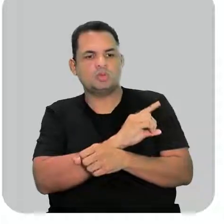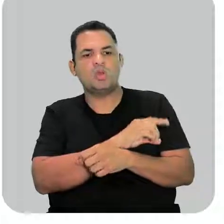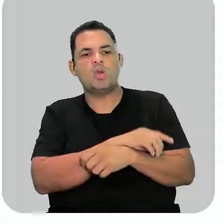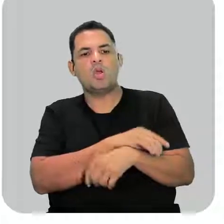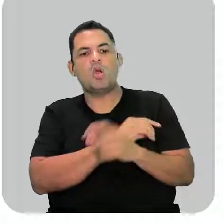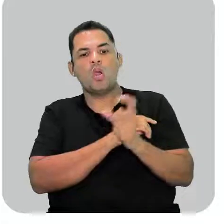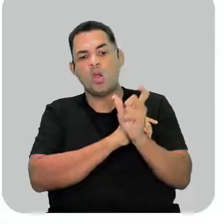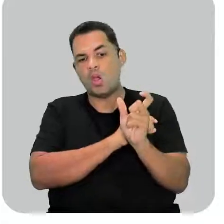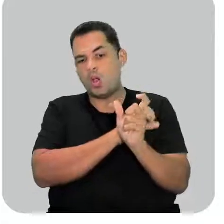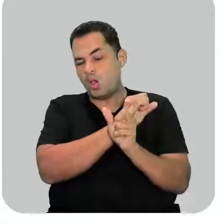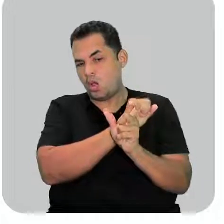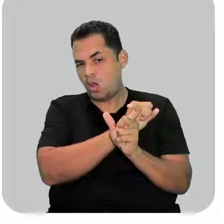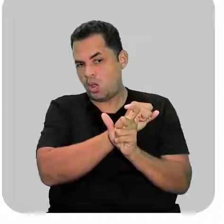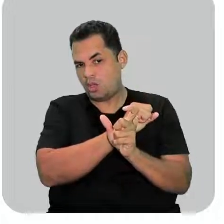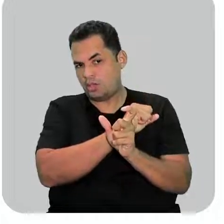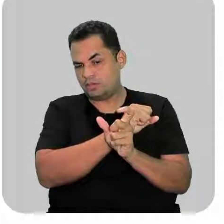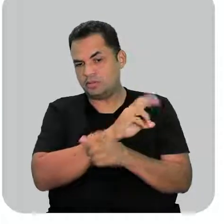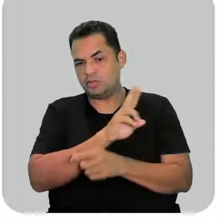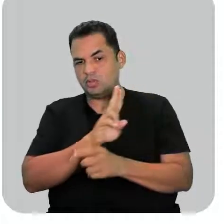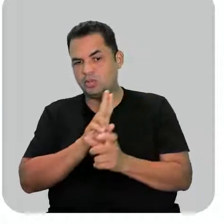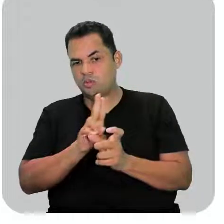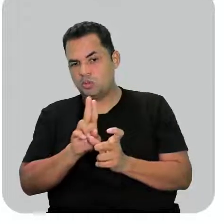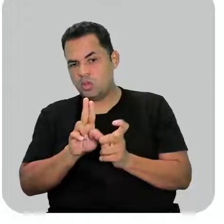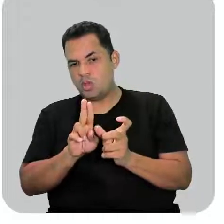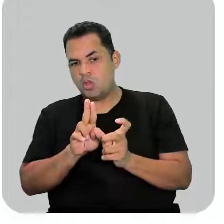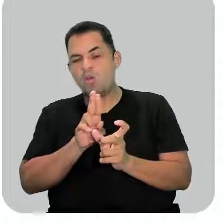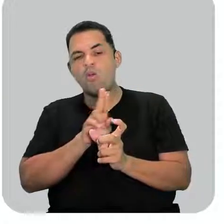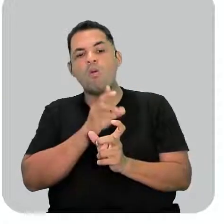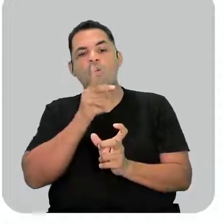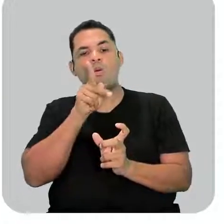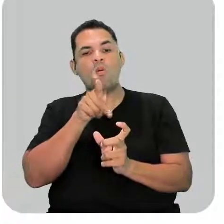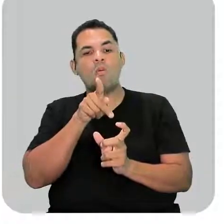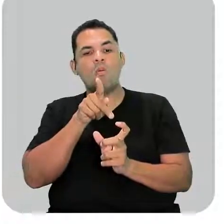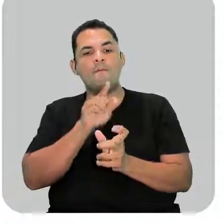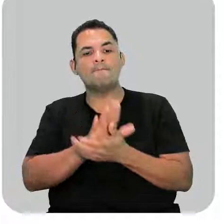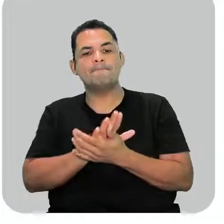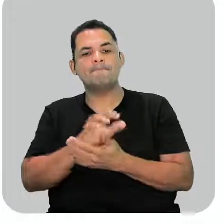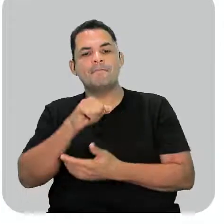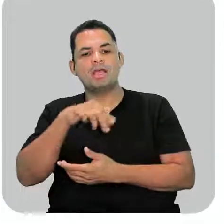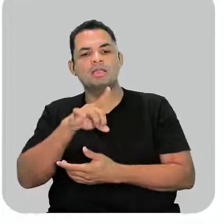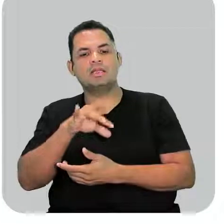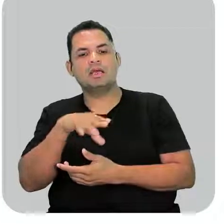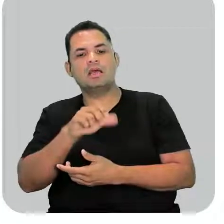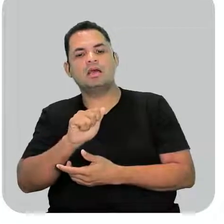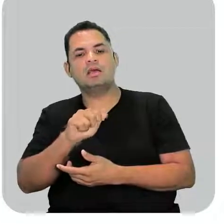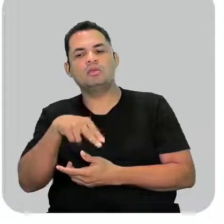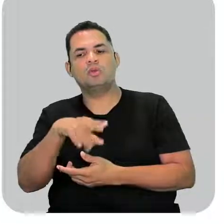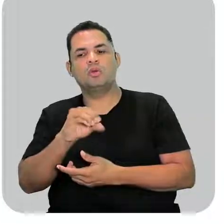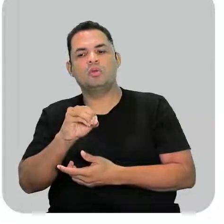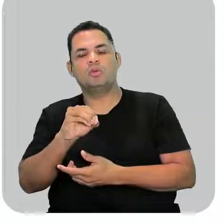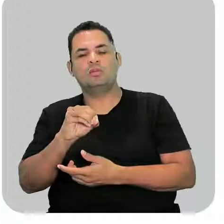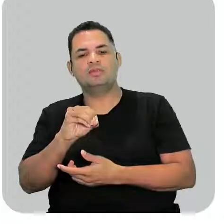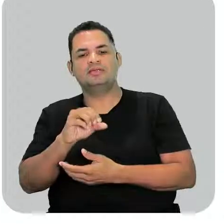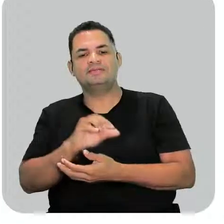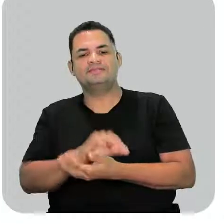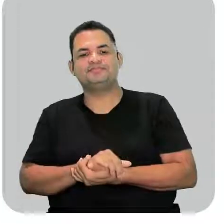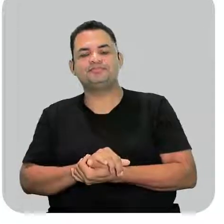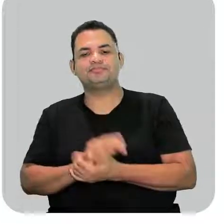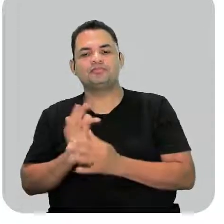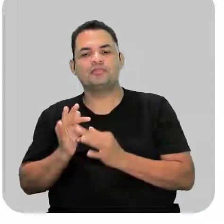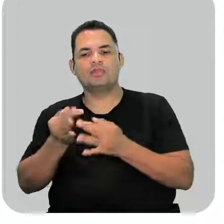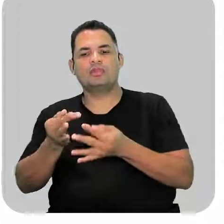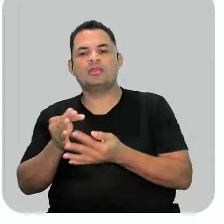Aí o nome do meu hidrocarboneto, que seria o metano. E aí a